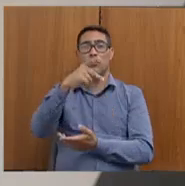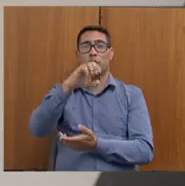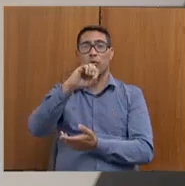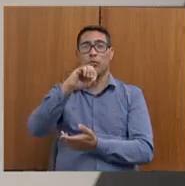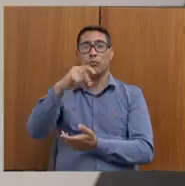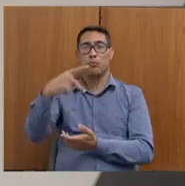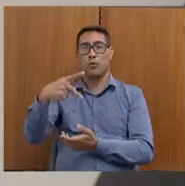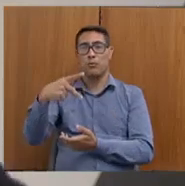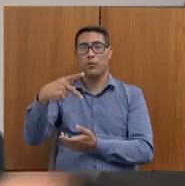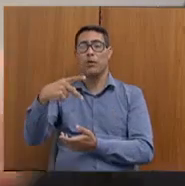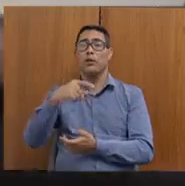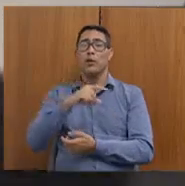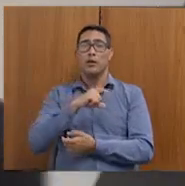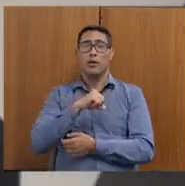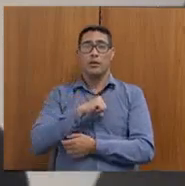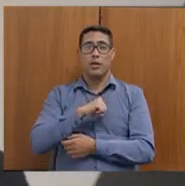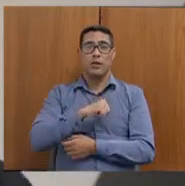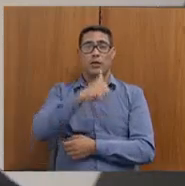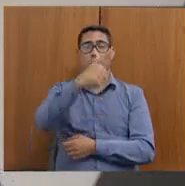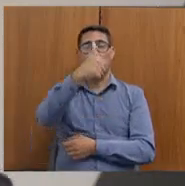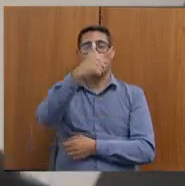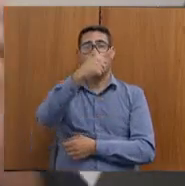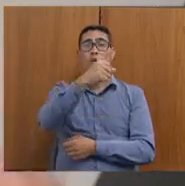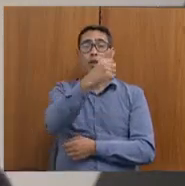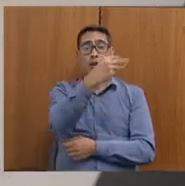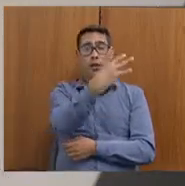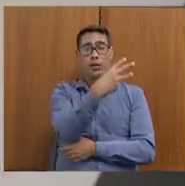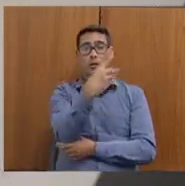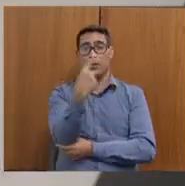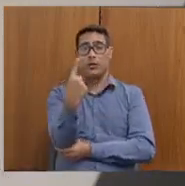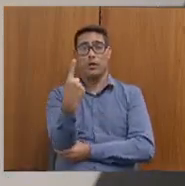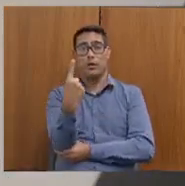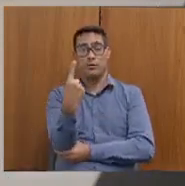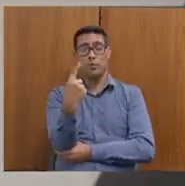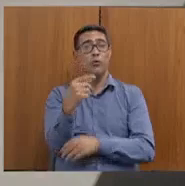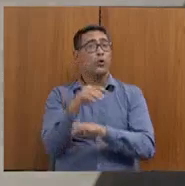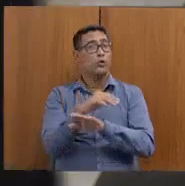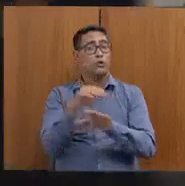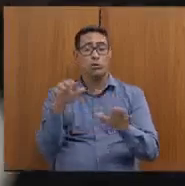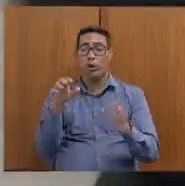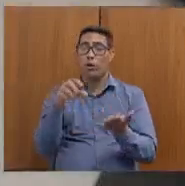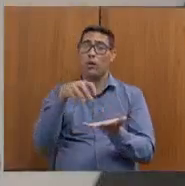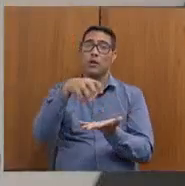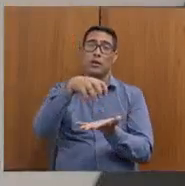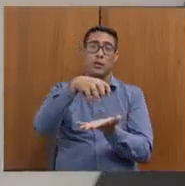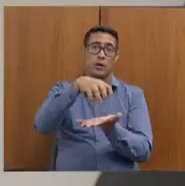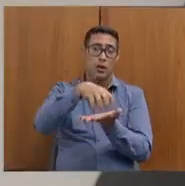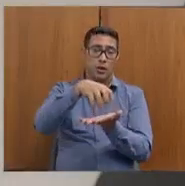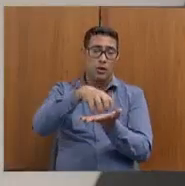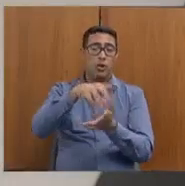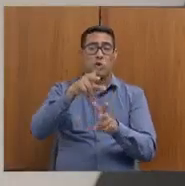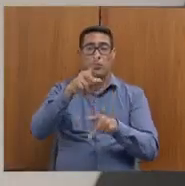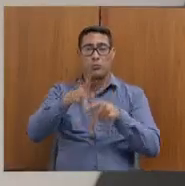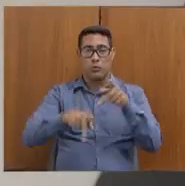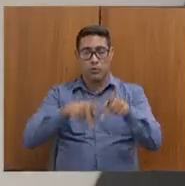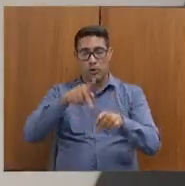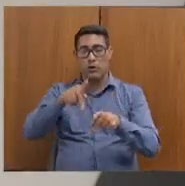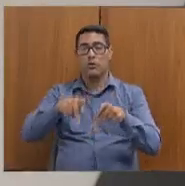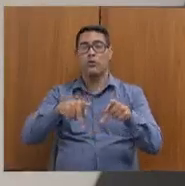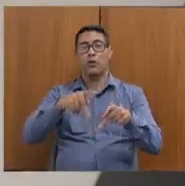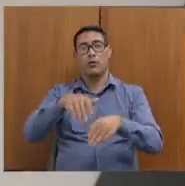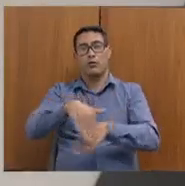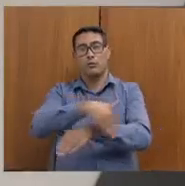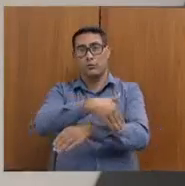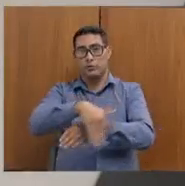o Centro POP, nós temos 131 só centros da população em situação de rua em Minas Gerais, o que corresponde a